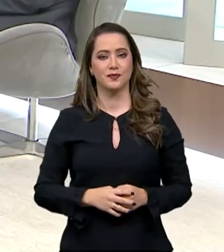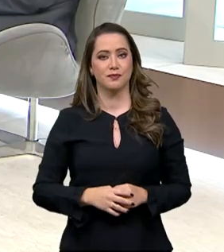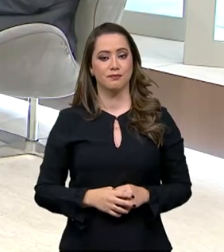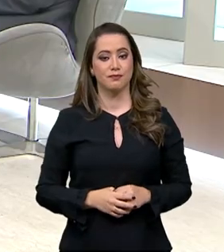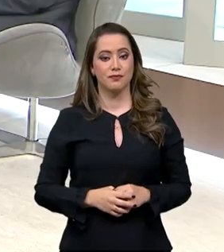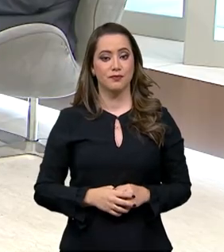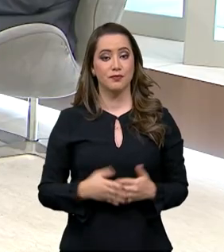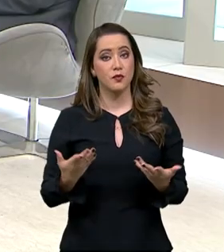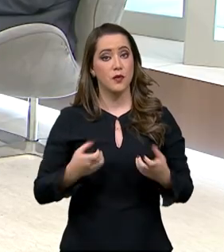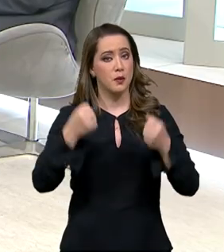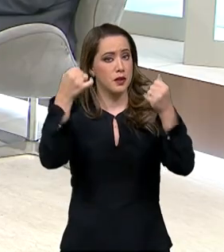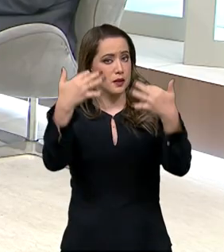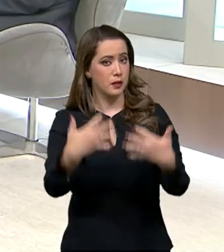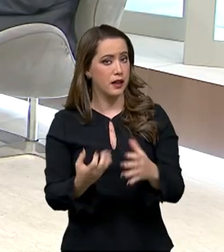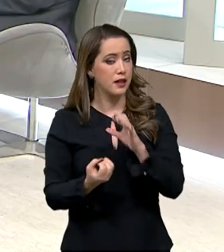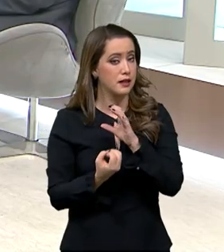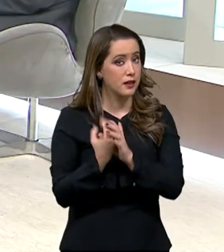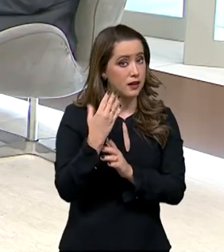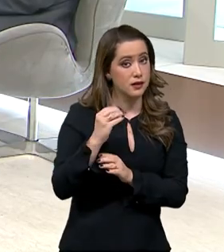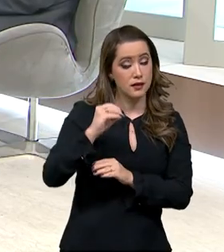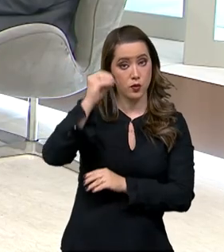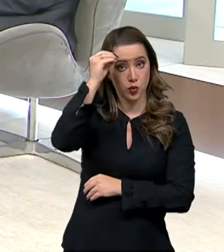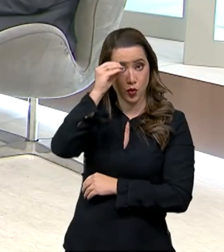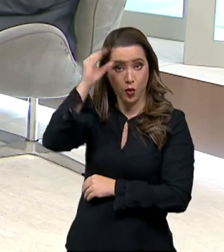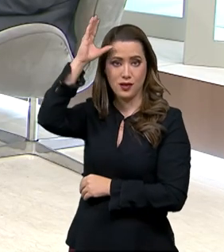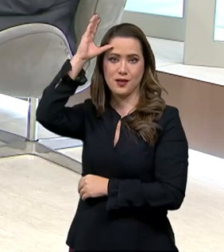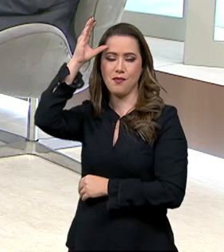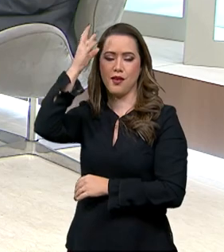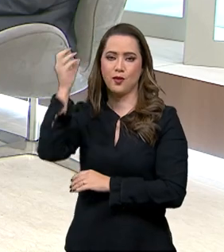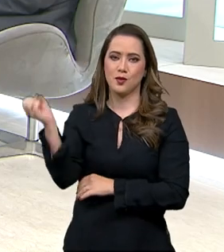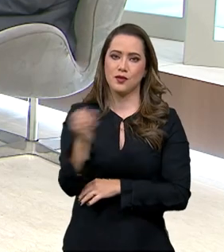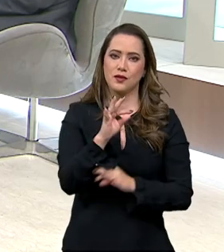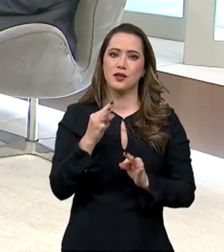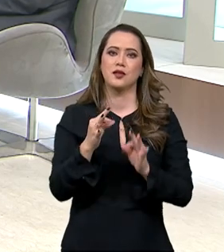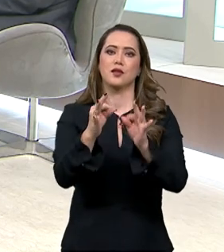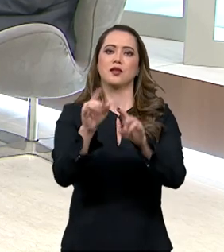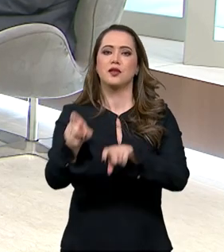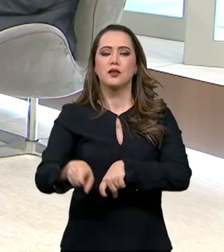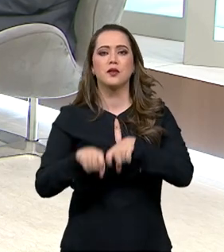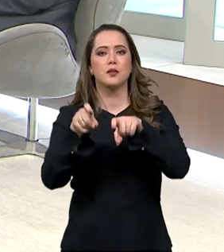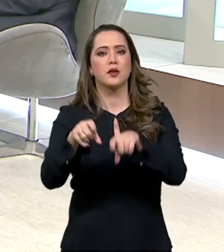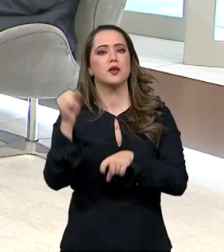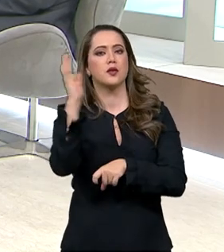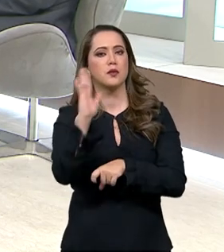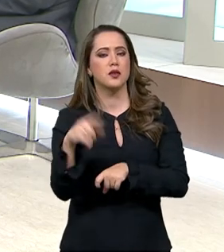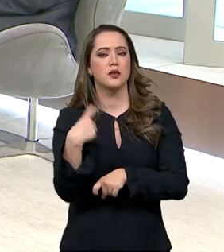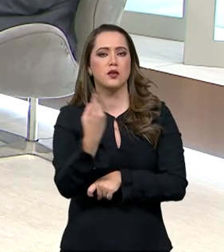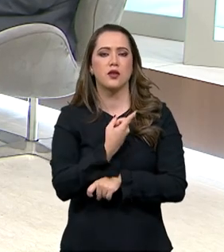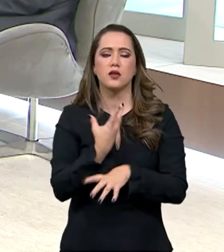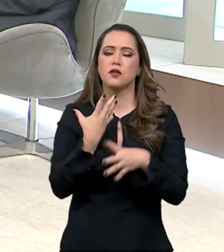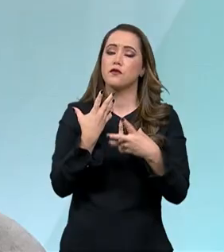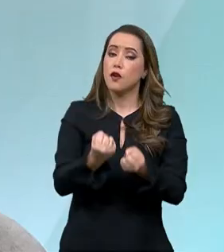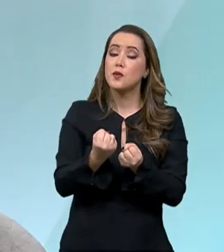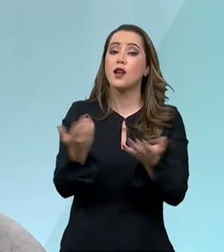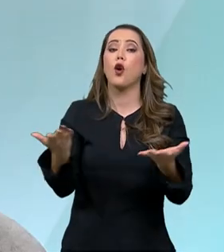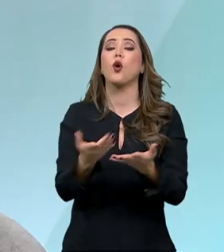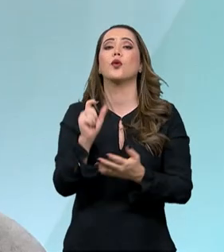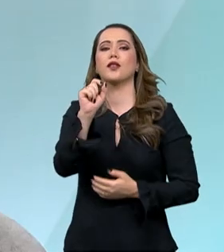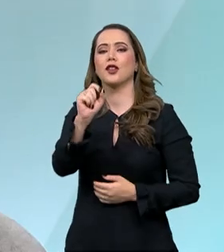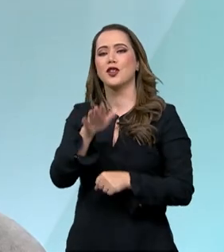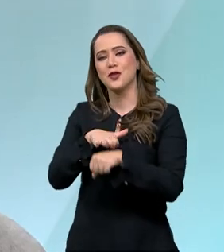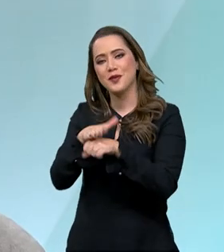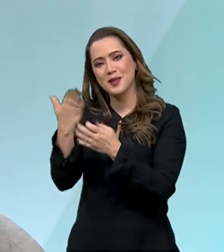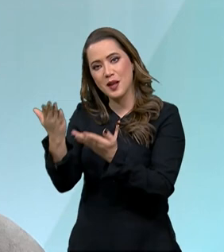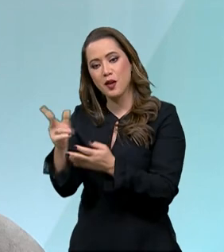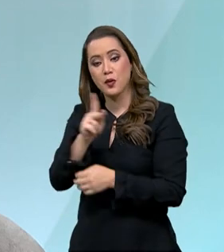Para comentar a geração de conhecimentos e a inovação tecnológica na agropecuária brasileira, nós vamos conversar com o presidente da